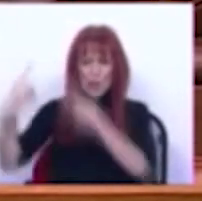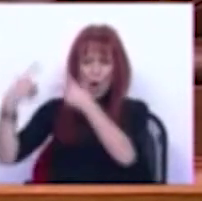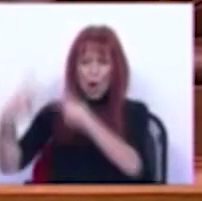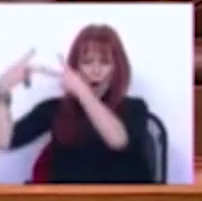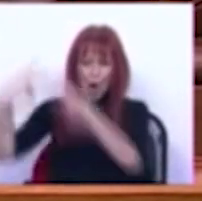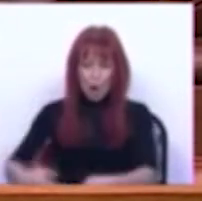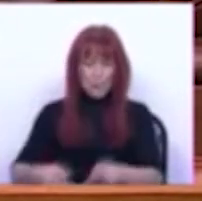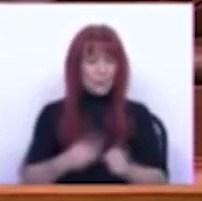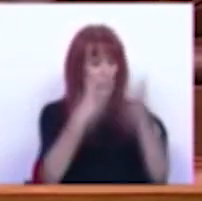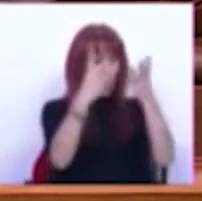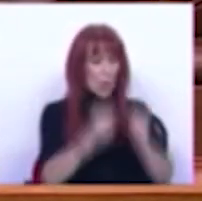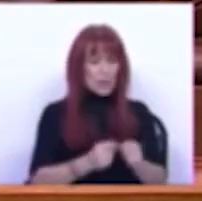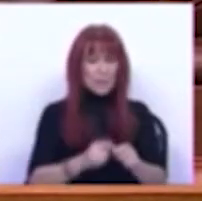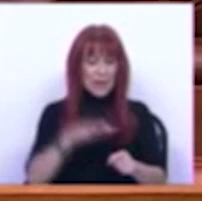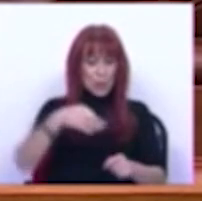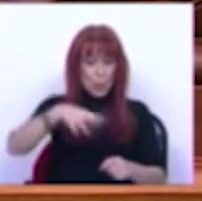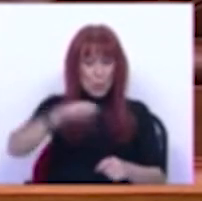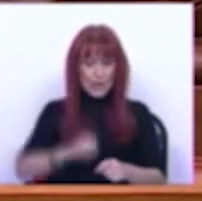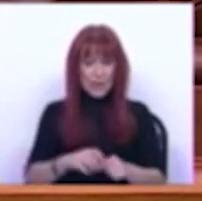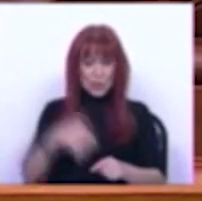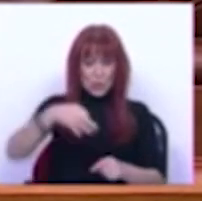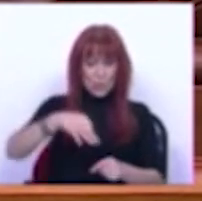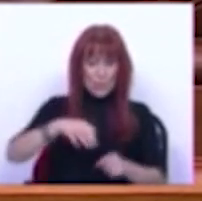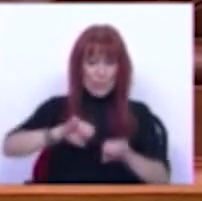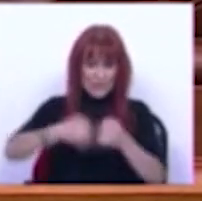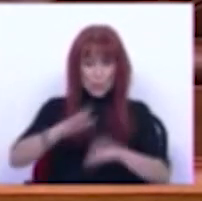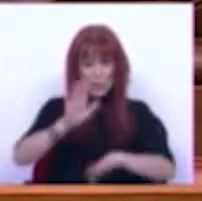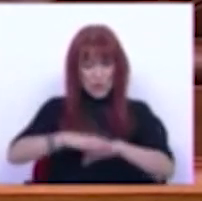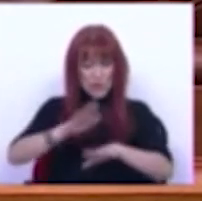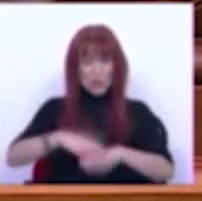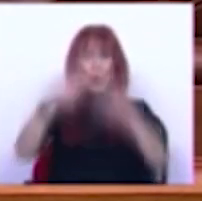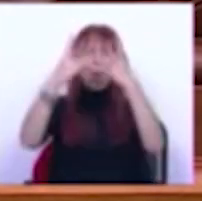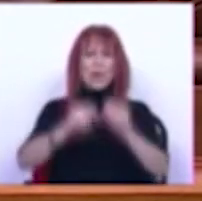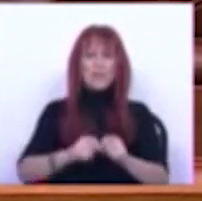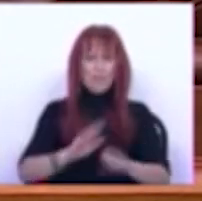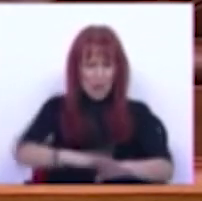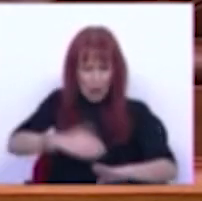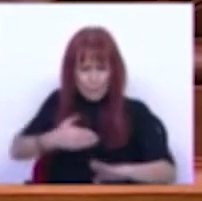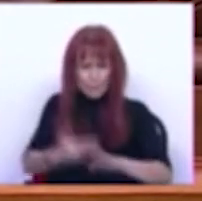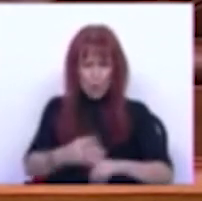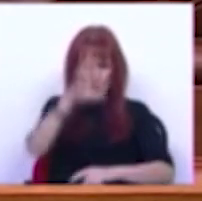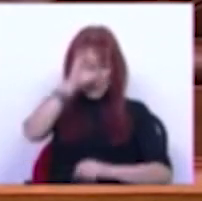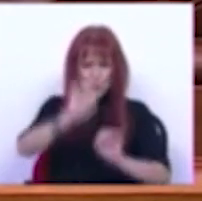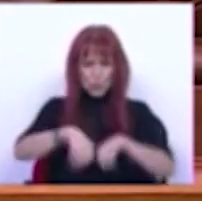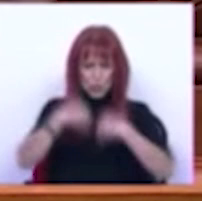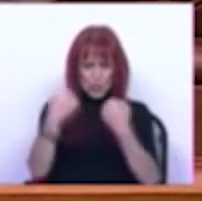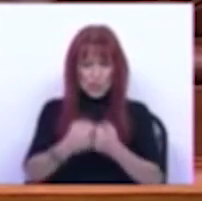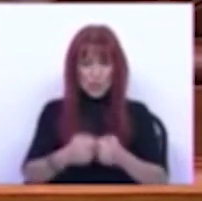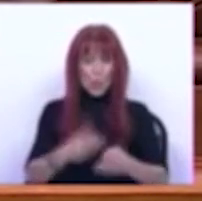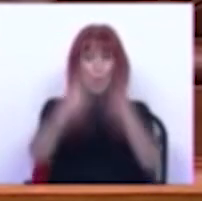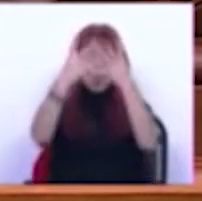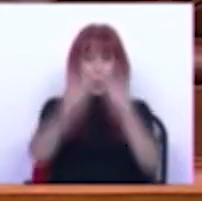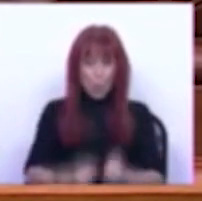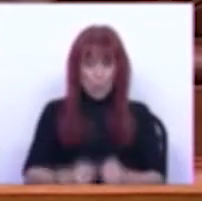austeridade O orçamento do Partido Socialista do Partido de Esquerda é um orçamento de reforço do Estado Social e é um